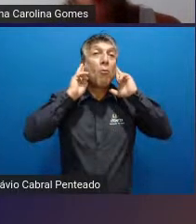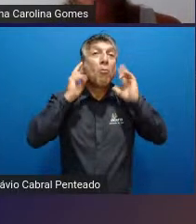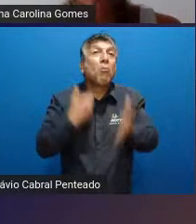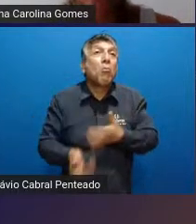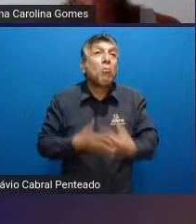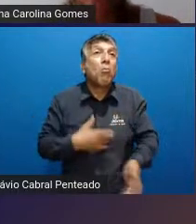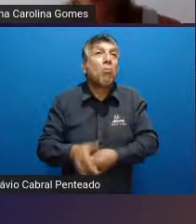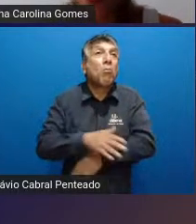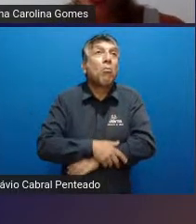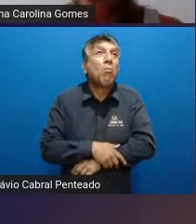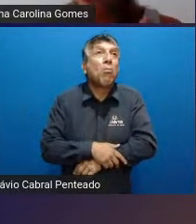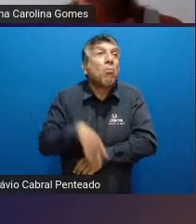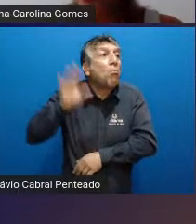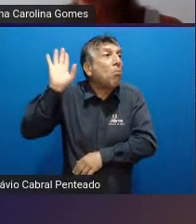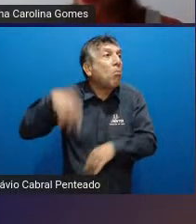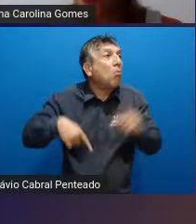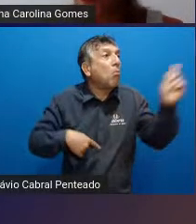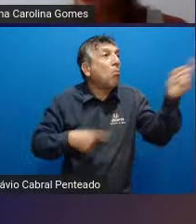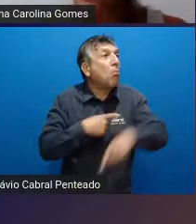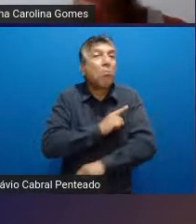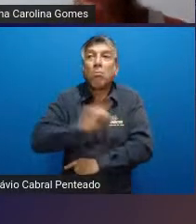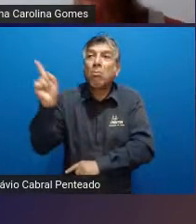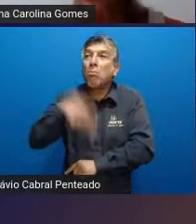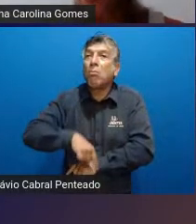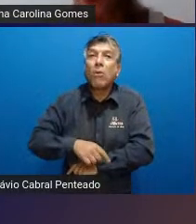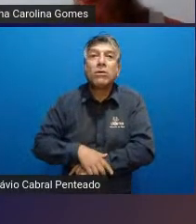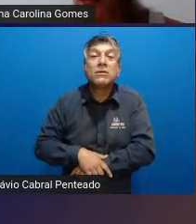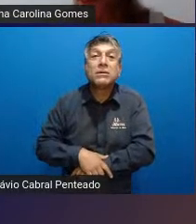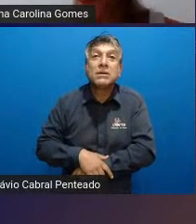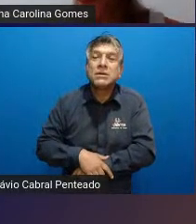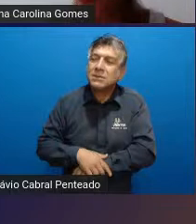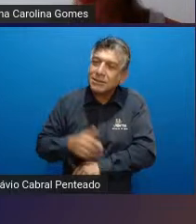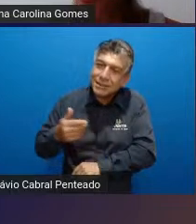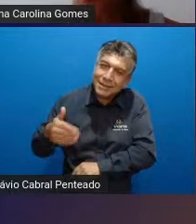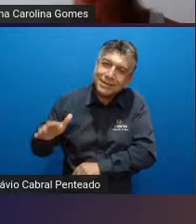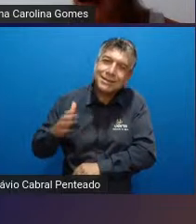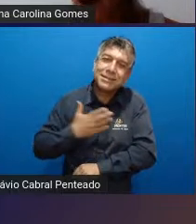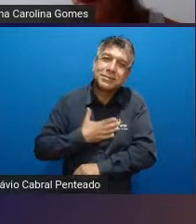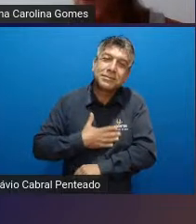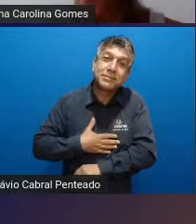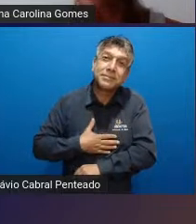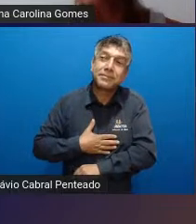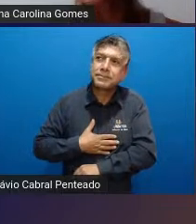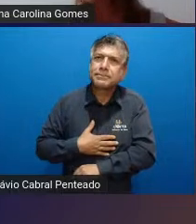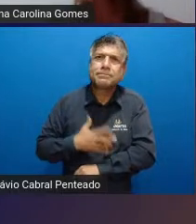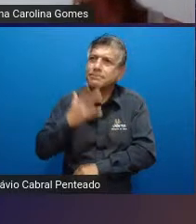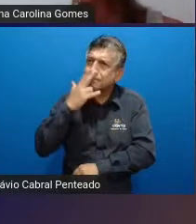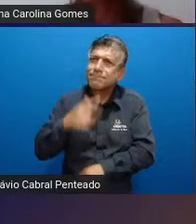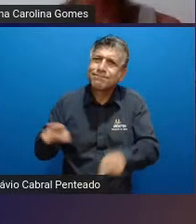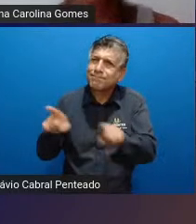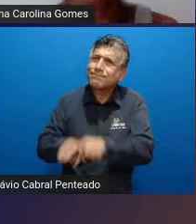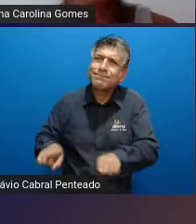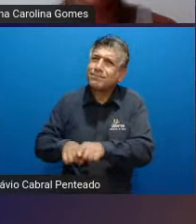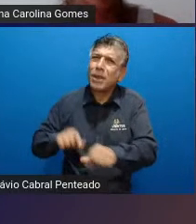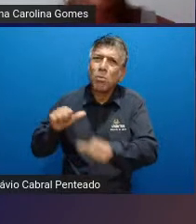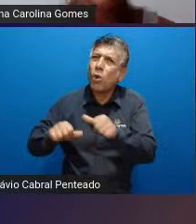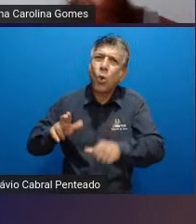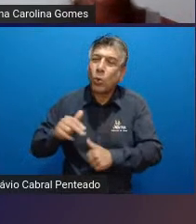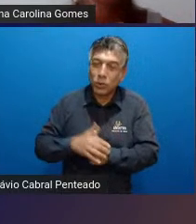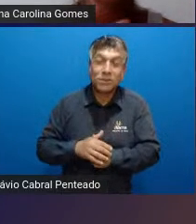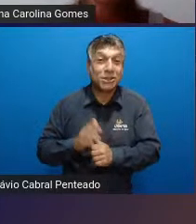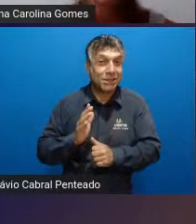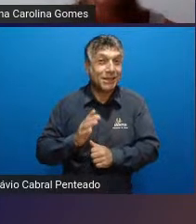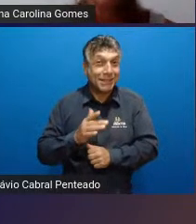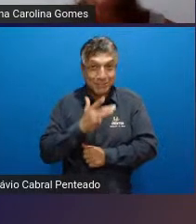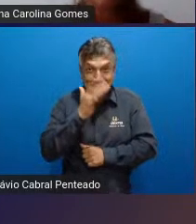alguns gestos assim de resistência e principalmente pra eles também é muito difícil mudar então pra quem trabalha com autistas que nem eu tinha dito ali